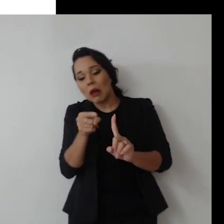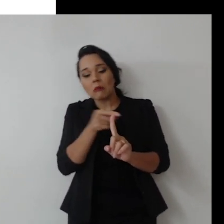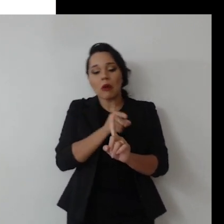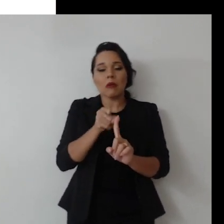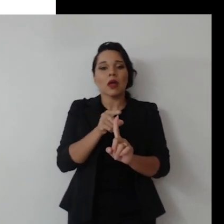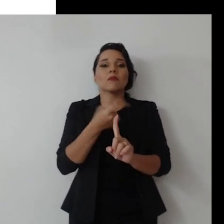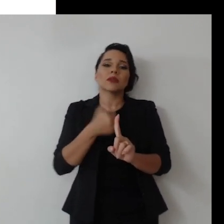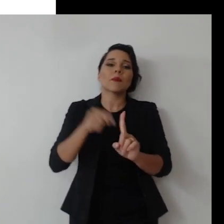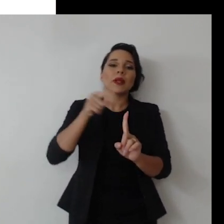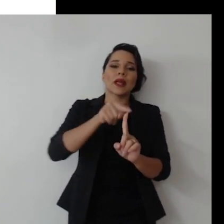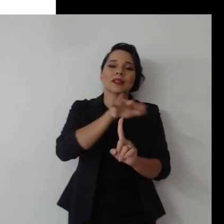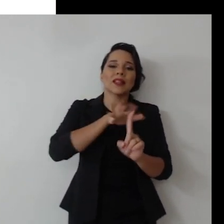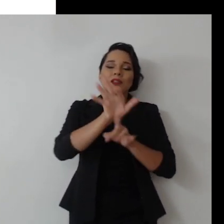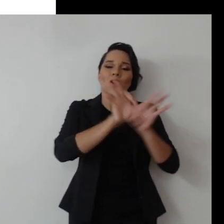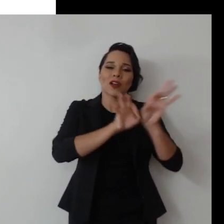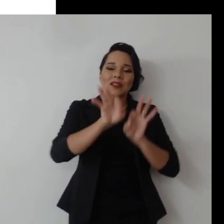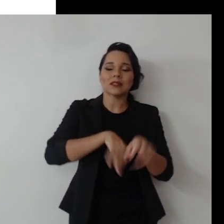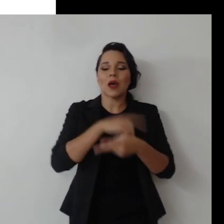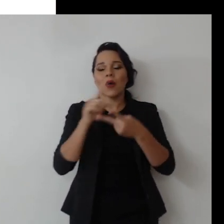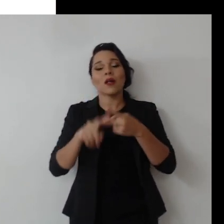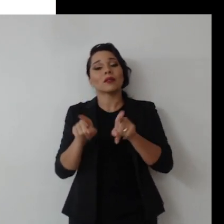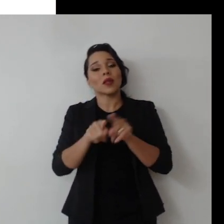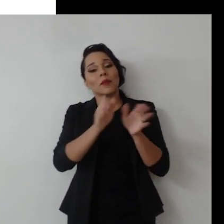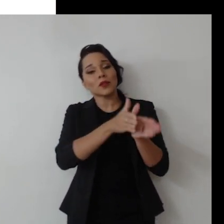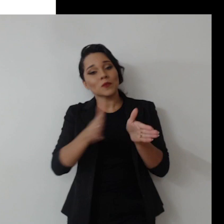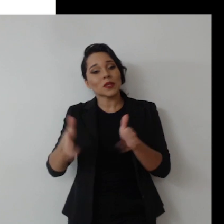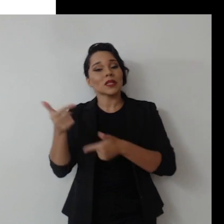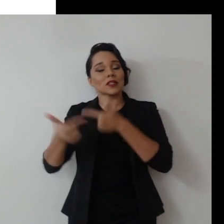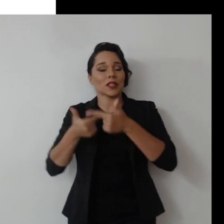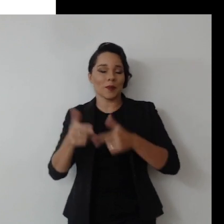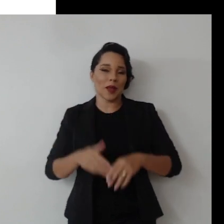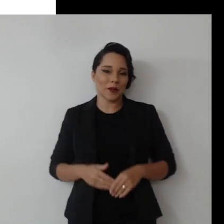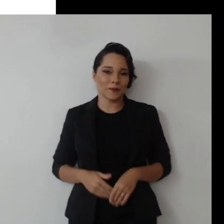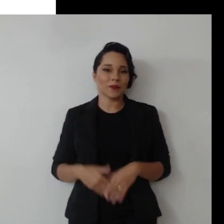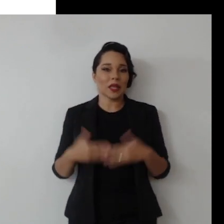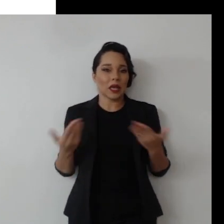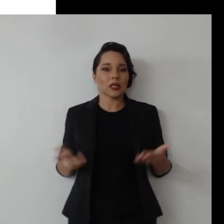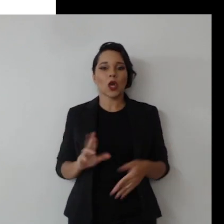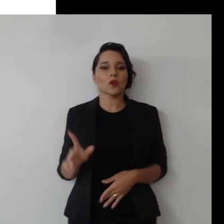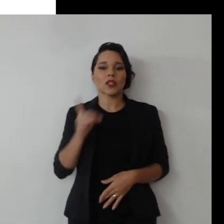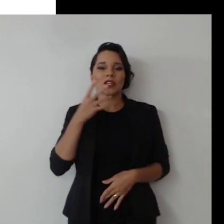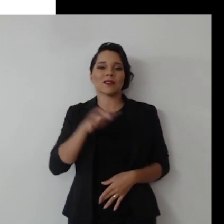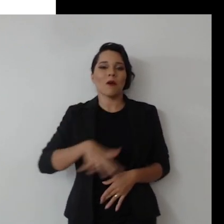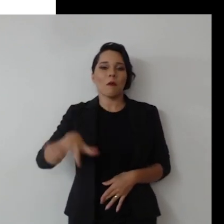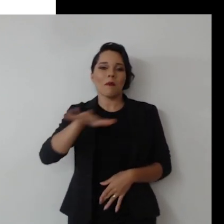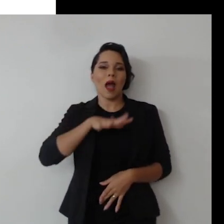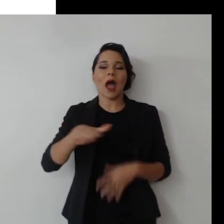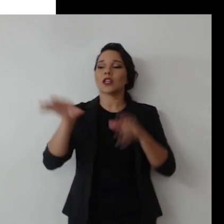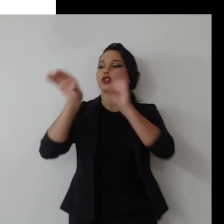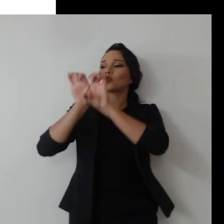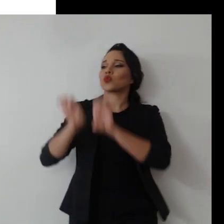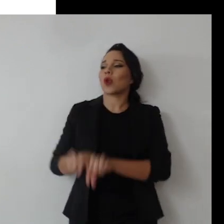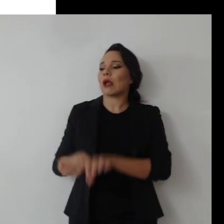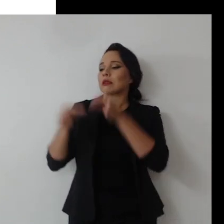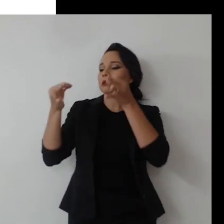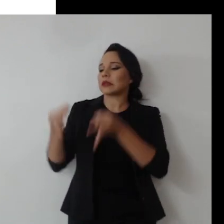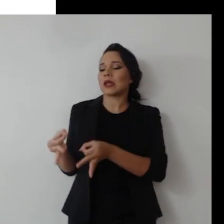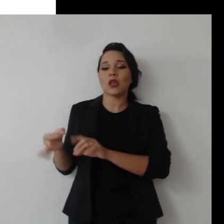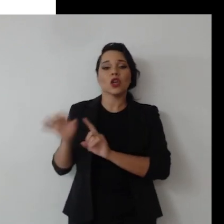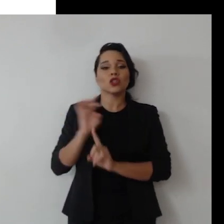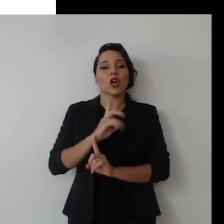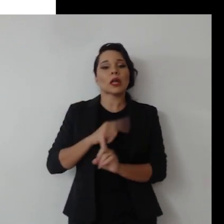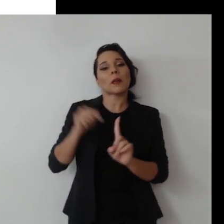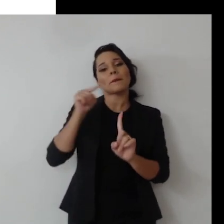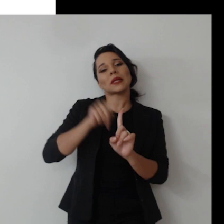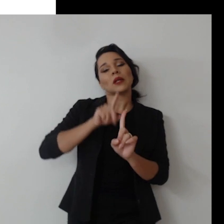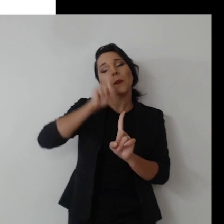aplicado tanto na perspectiva organizacional como nos processos de trabalho. Então, não adianta a gente ter uma área de risco estruturada se a gente